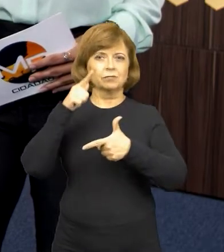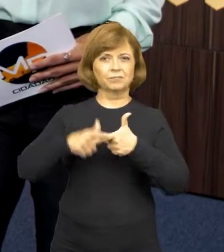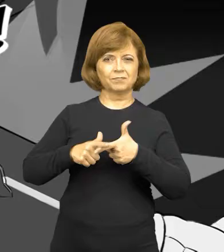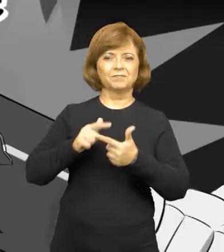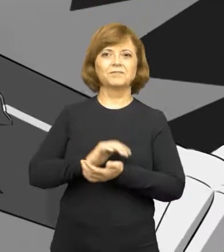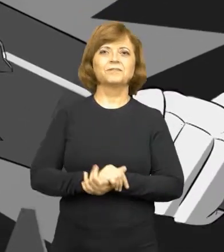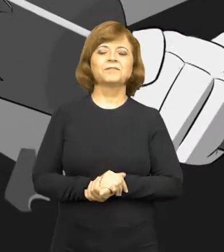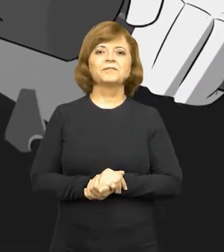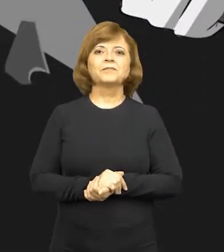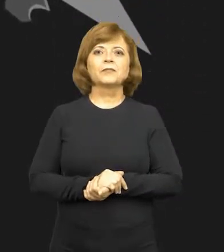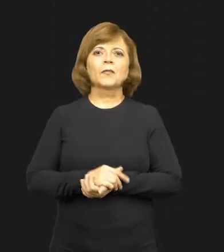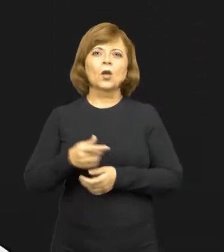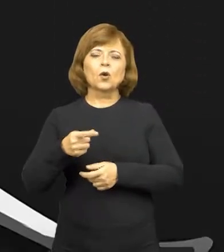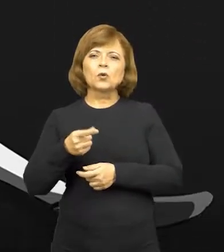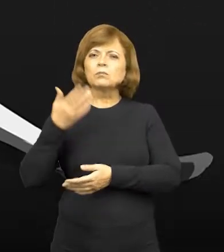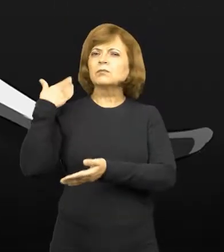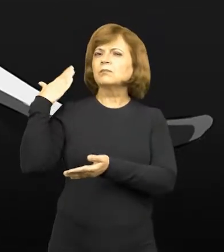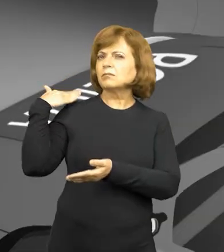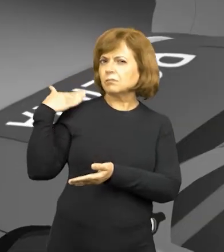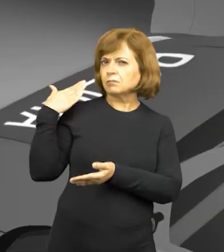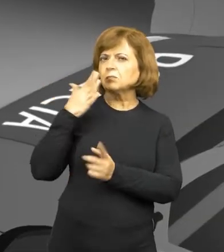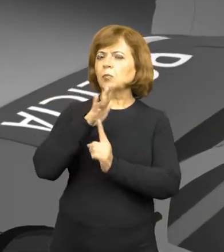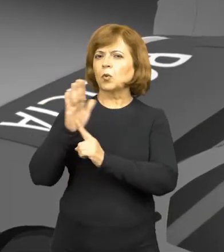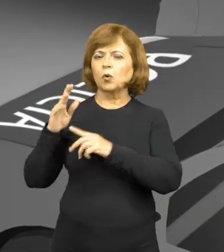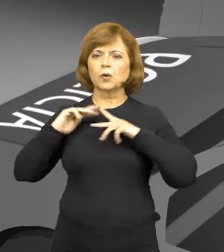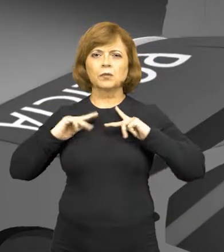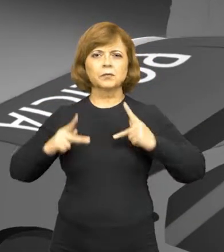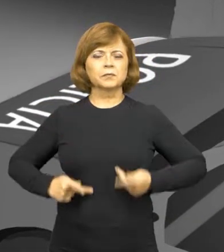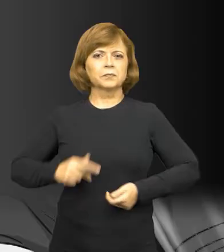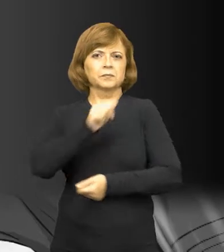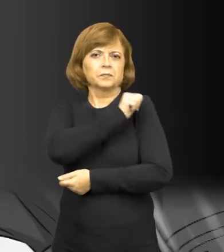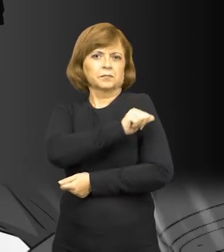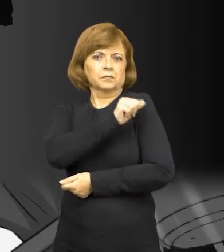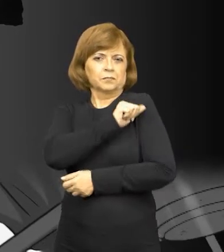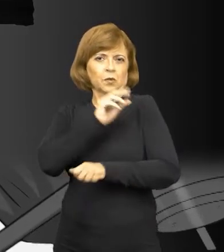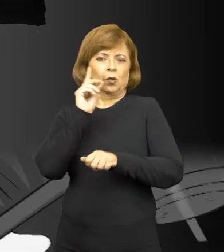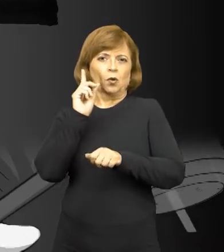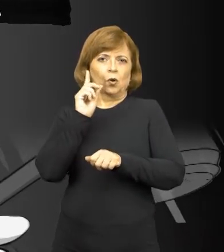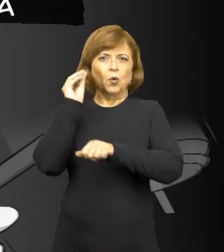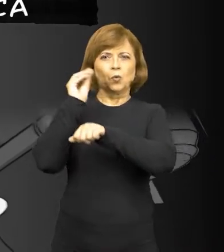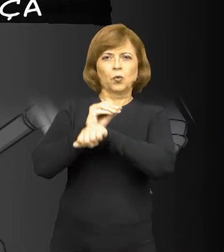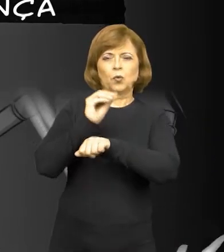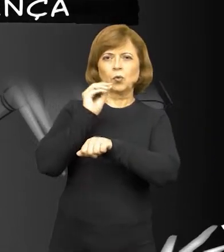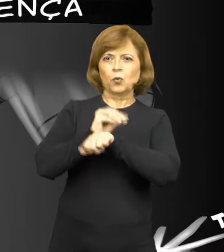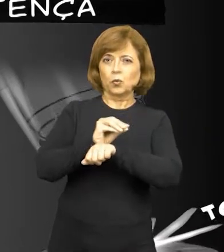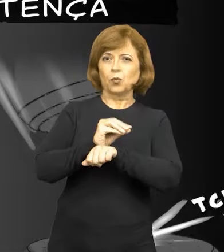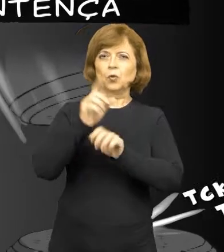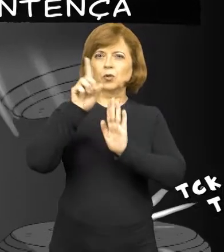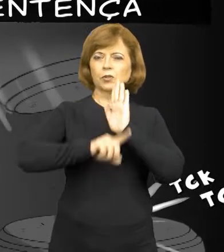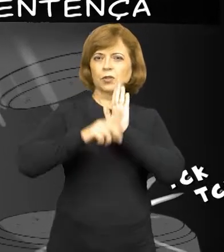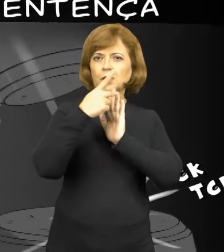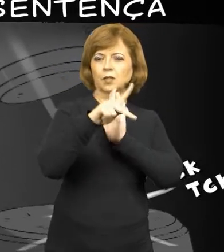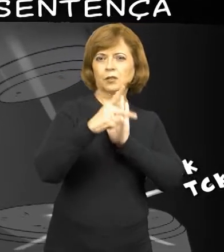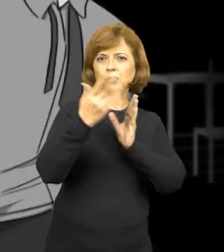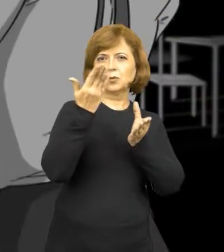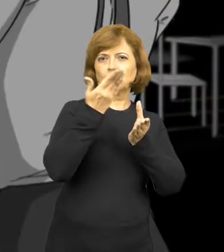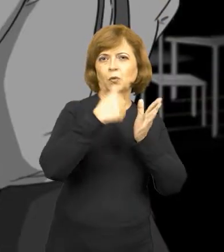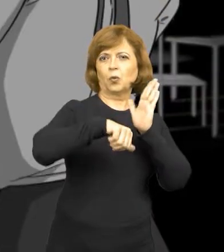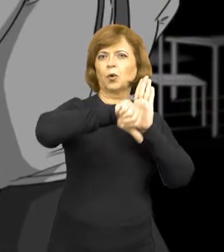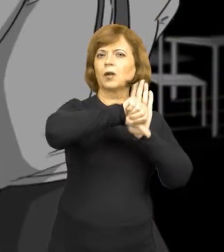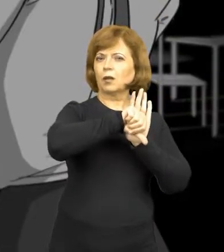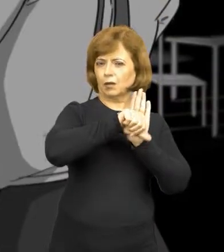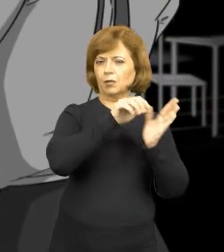história. Nos episódios anteriores de MPRJ, Guardião dos Seus Direitos, do crime à sentença,